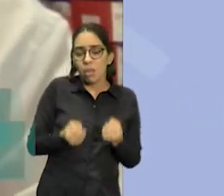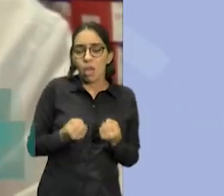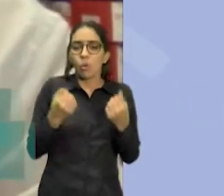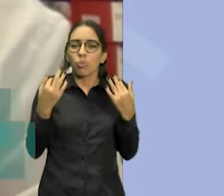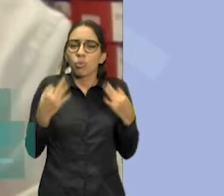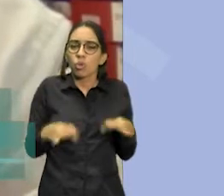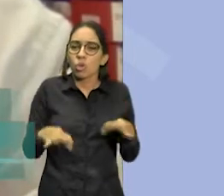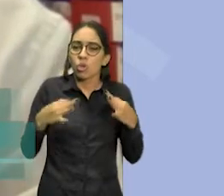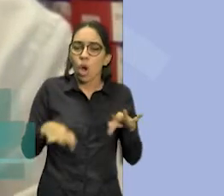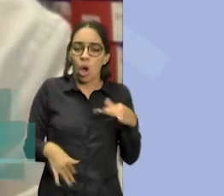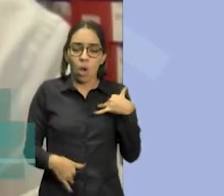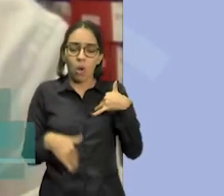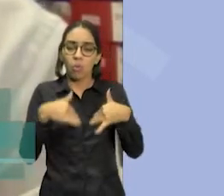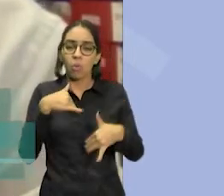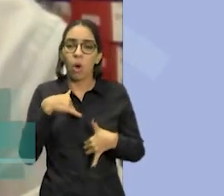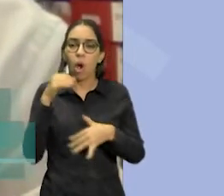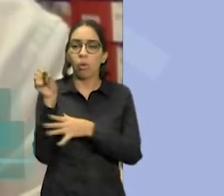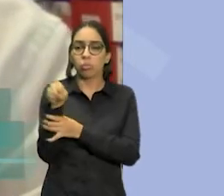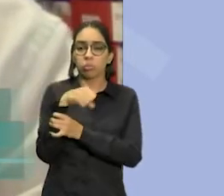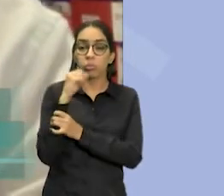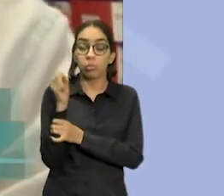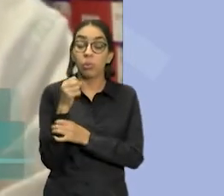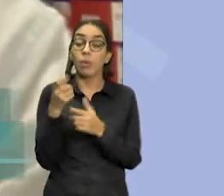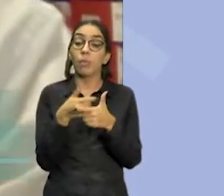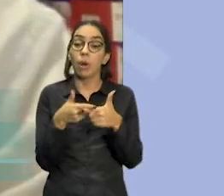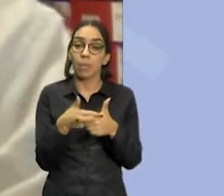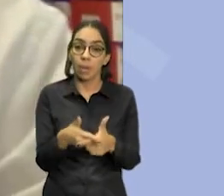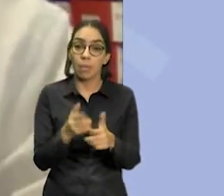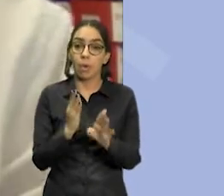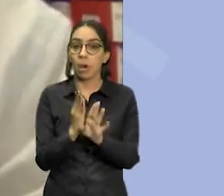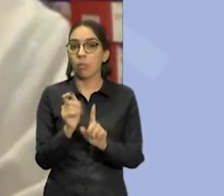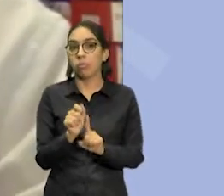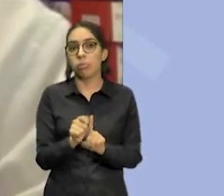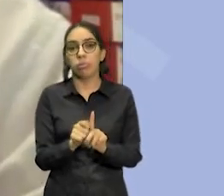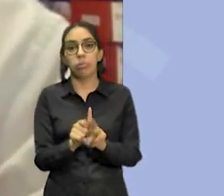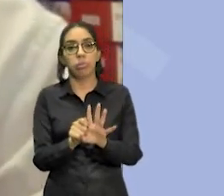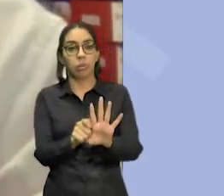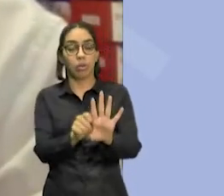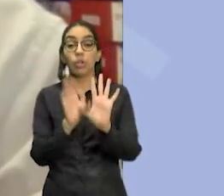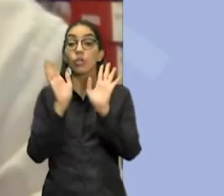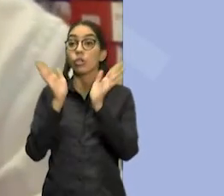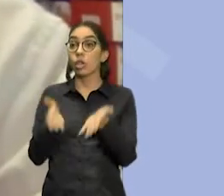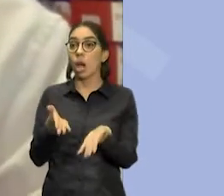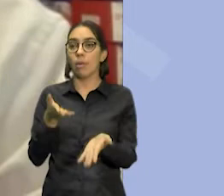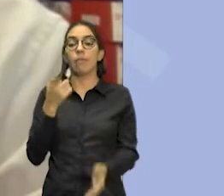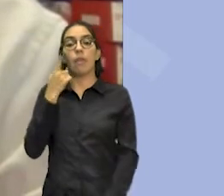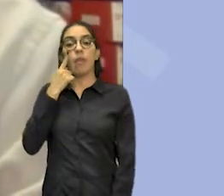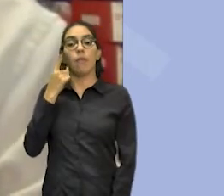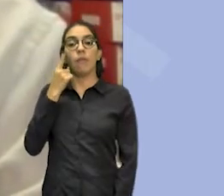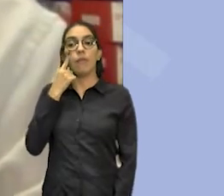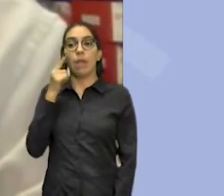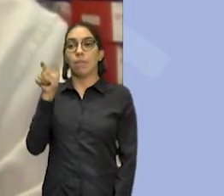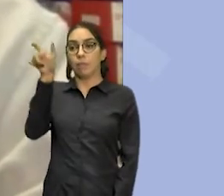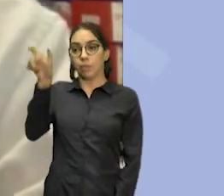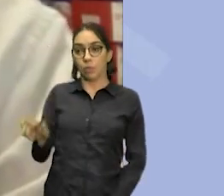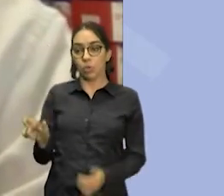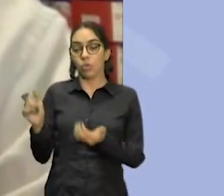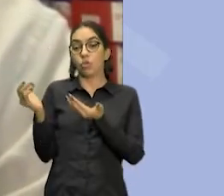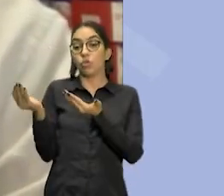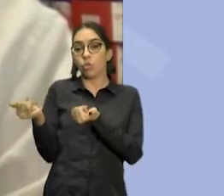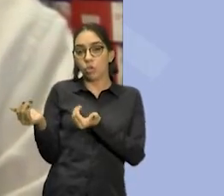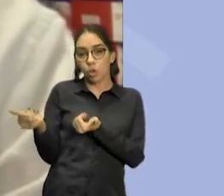comprometimento articulares por meses. Eu vi pessoas jovens terem, digamos assim,